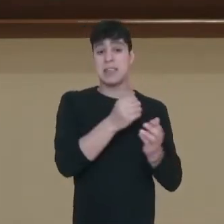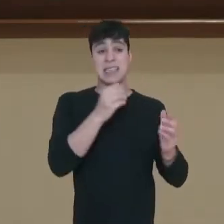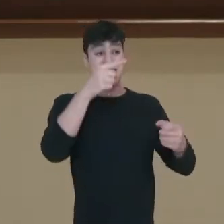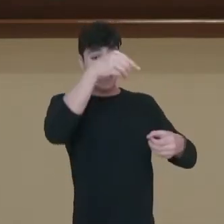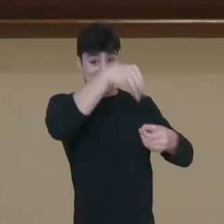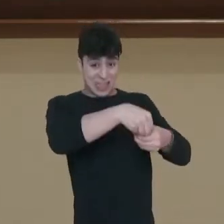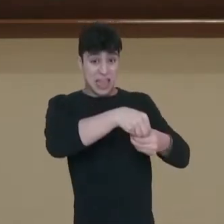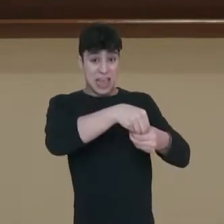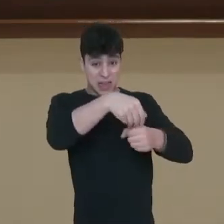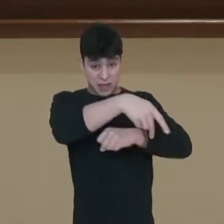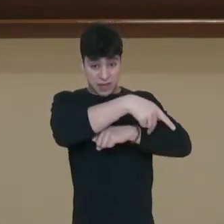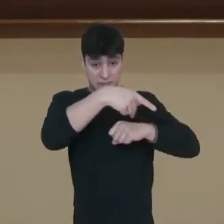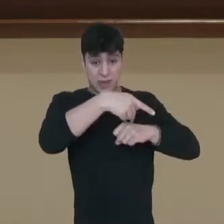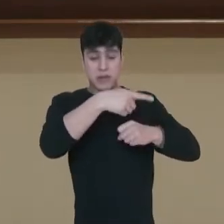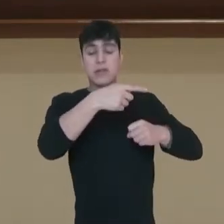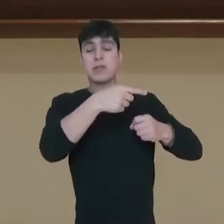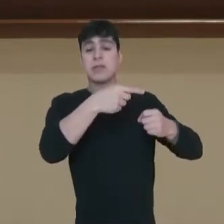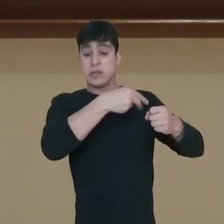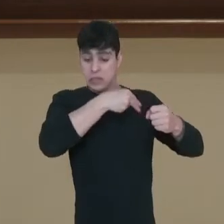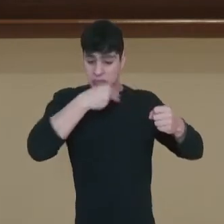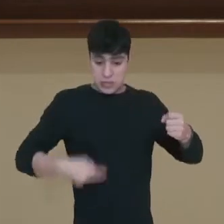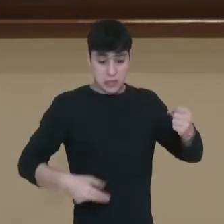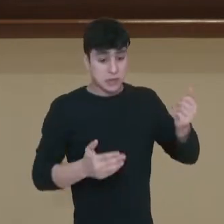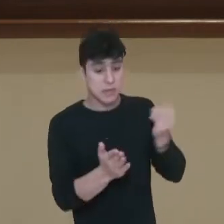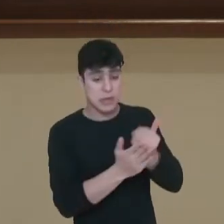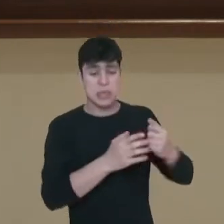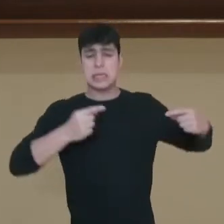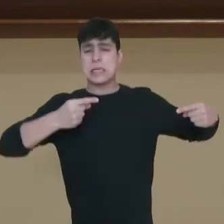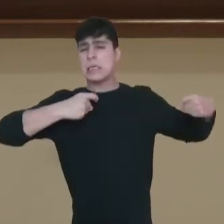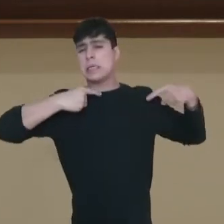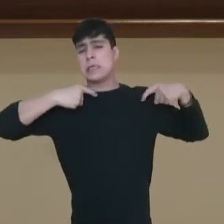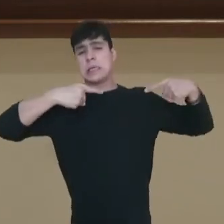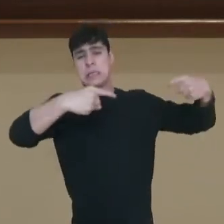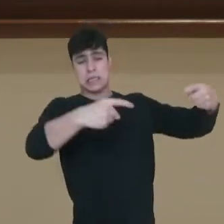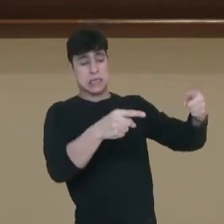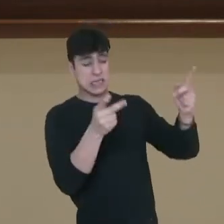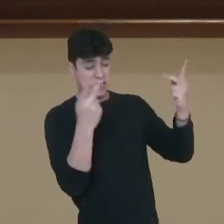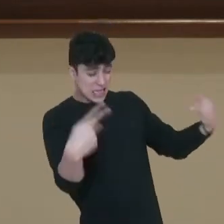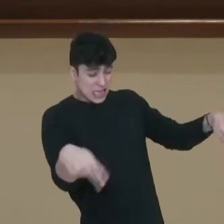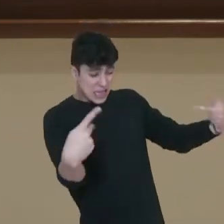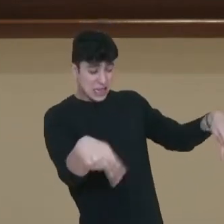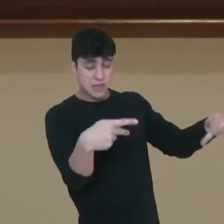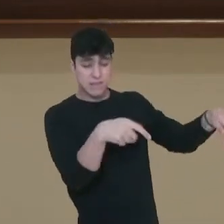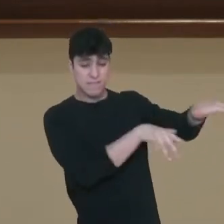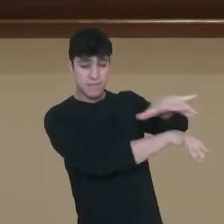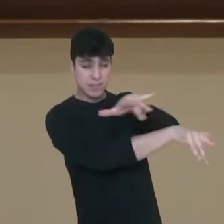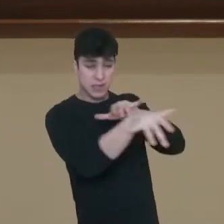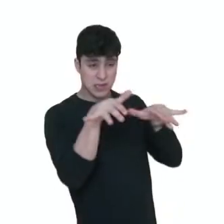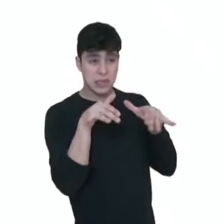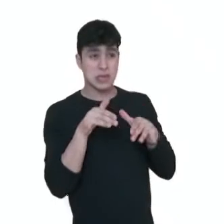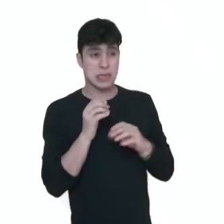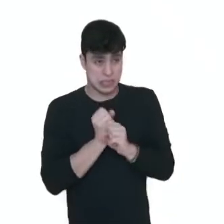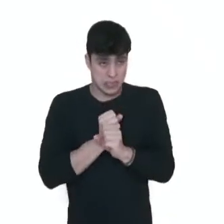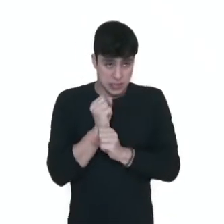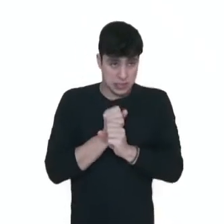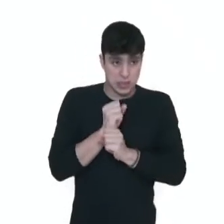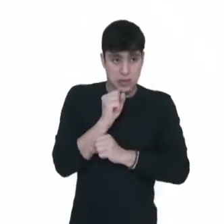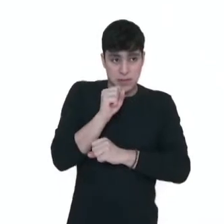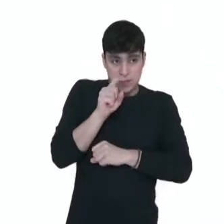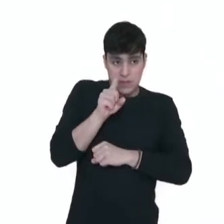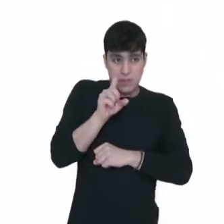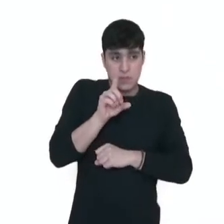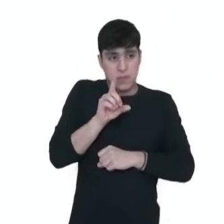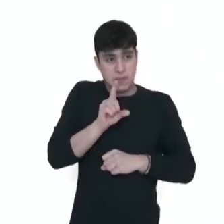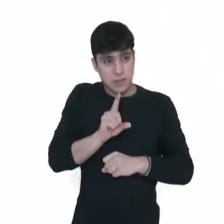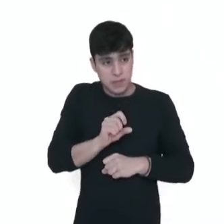porque ambos vão disputar o poder da China. E a gente vai ver que em 1º de outubro de 1949, o Partido